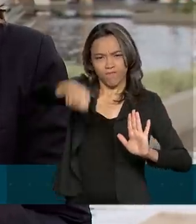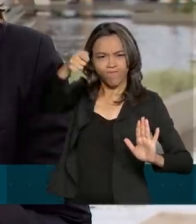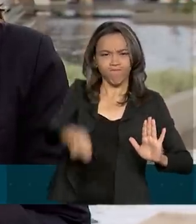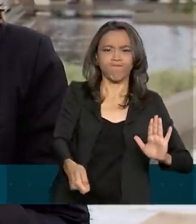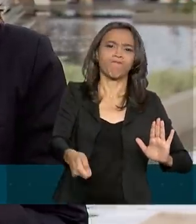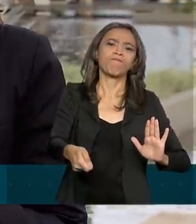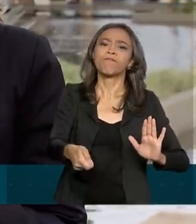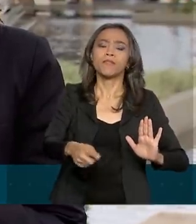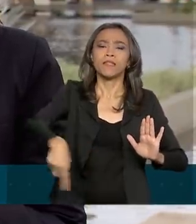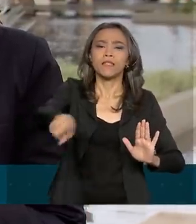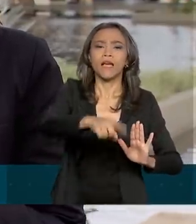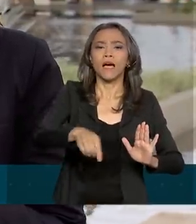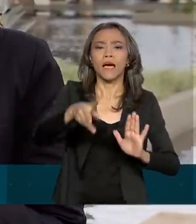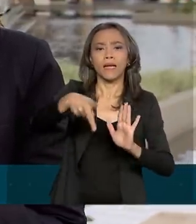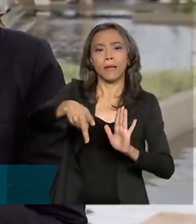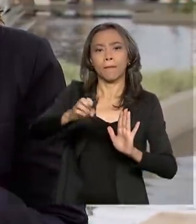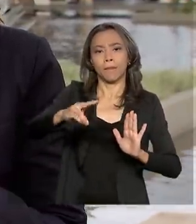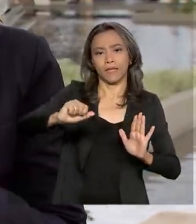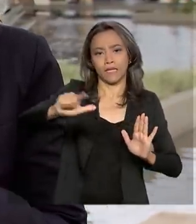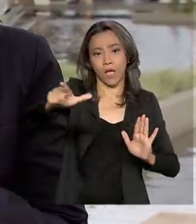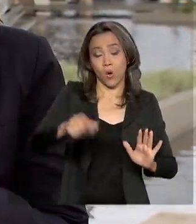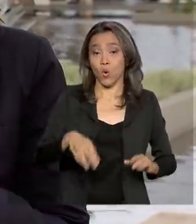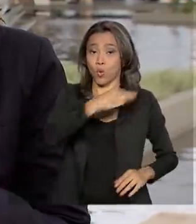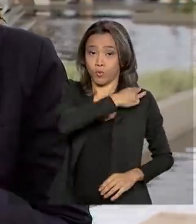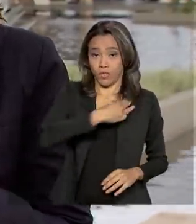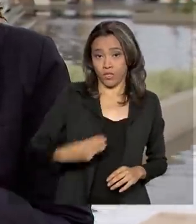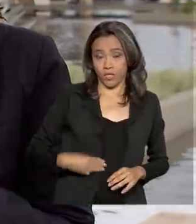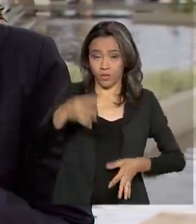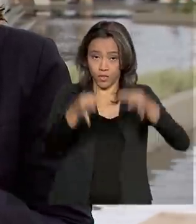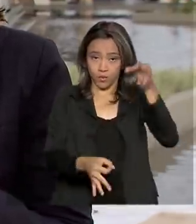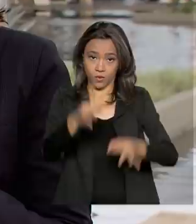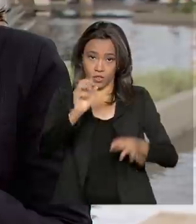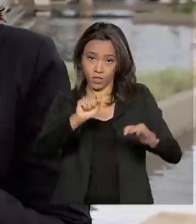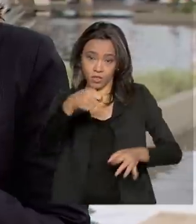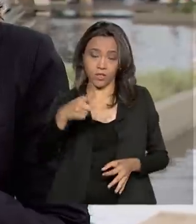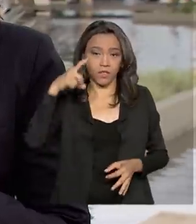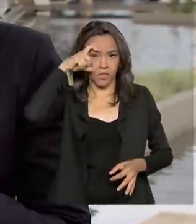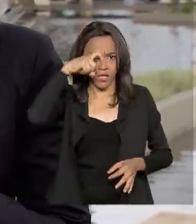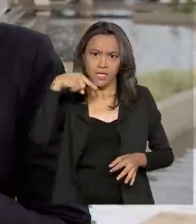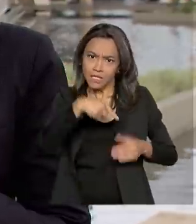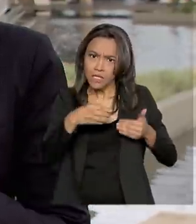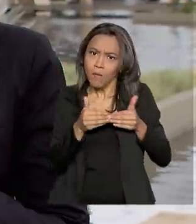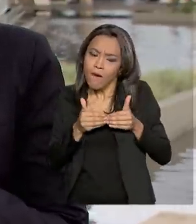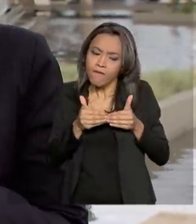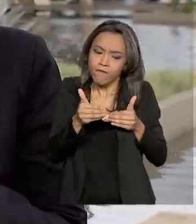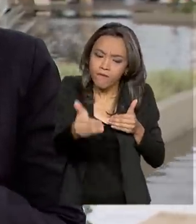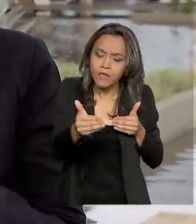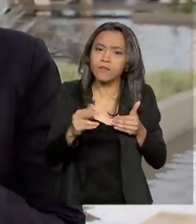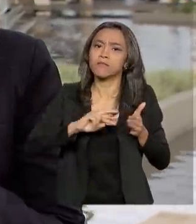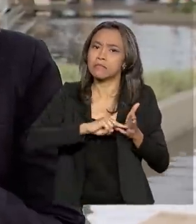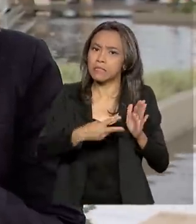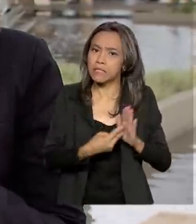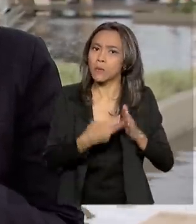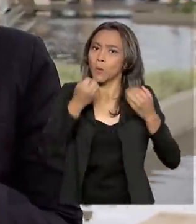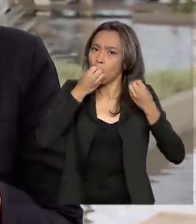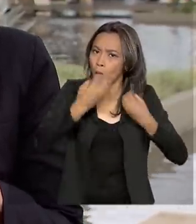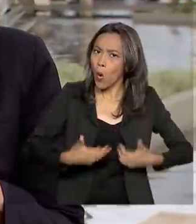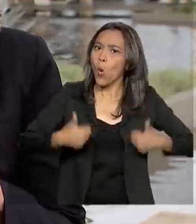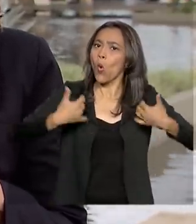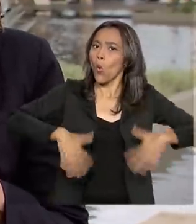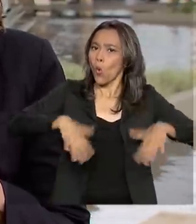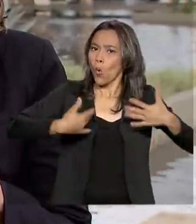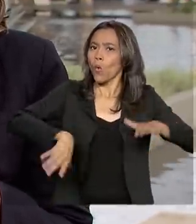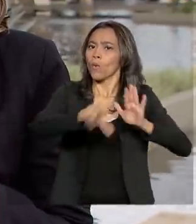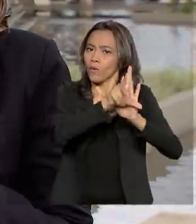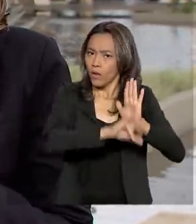O ministro da Justiça e Segurança Pública destacou o ele chamou de avanços significativos da nova legislação. Entre